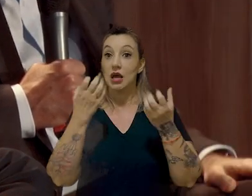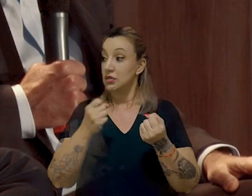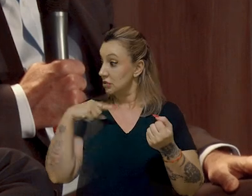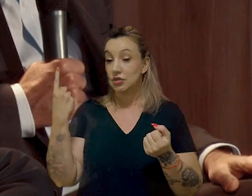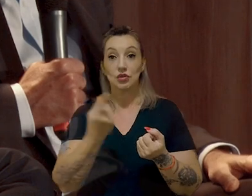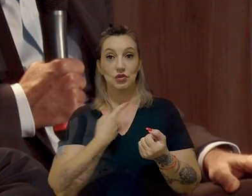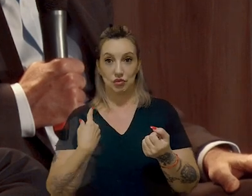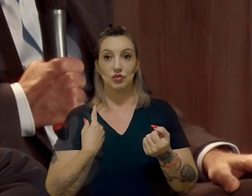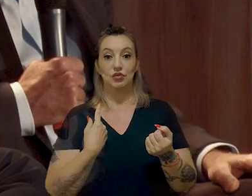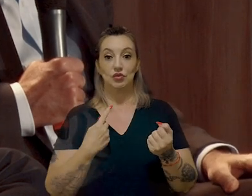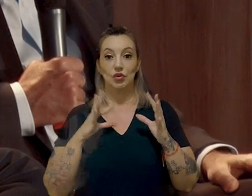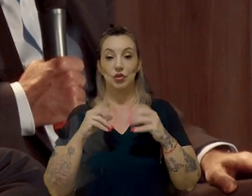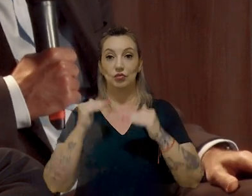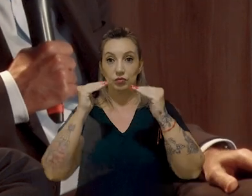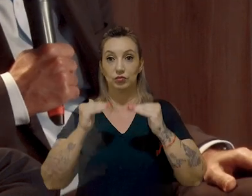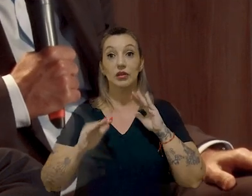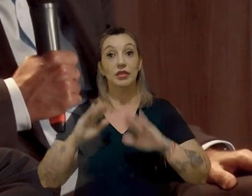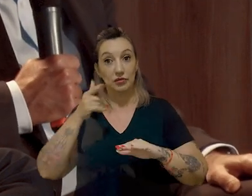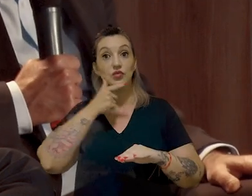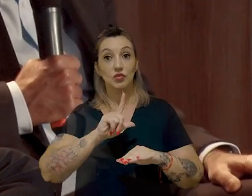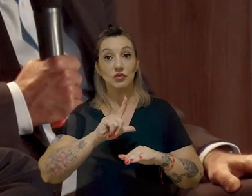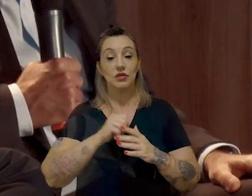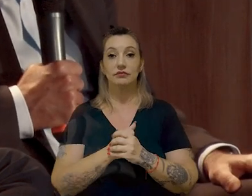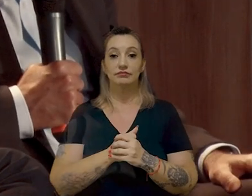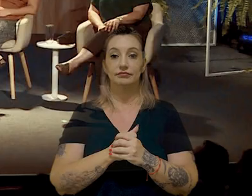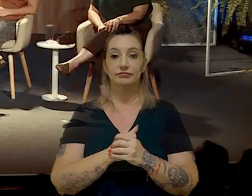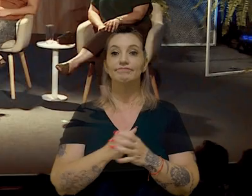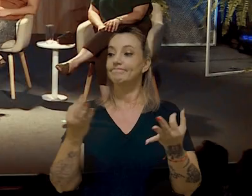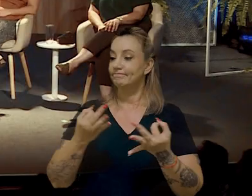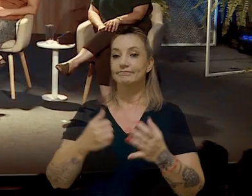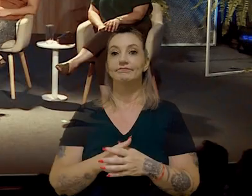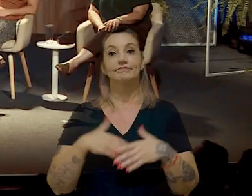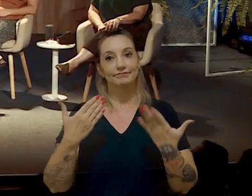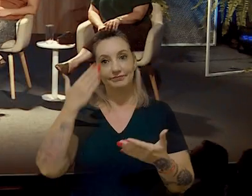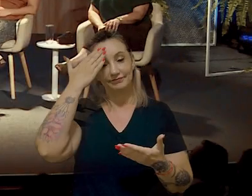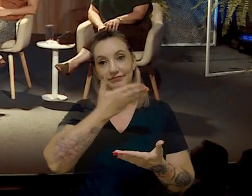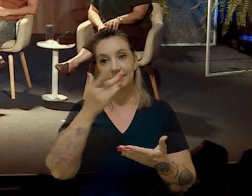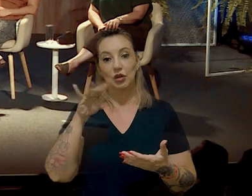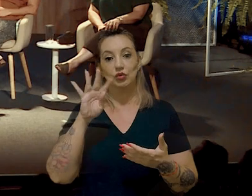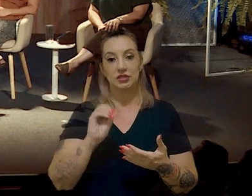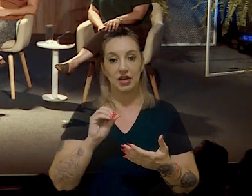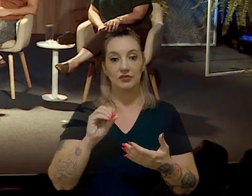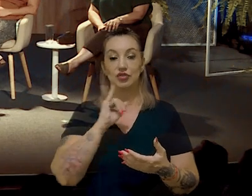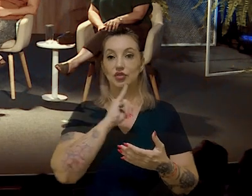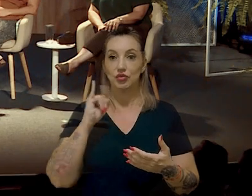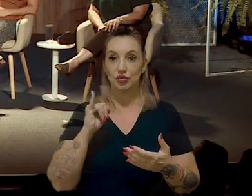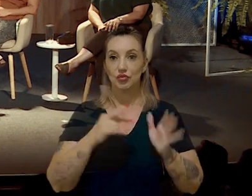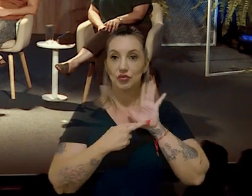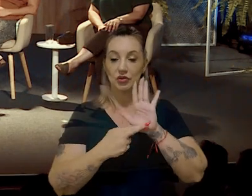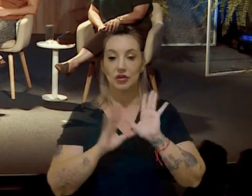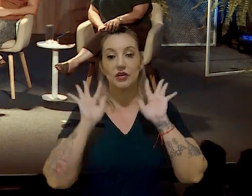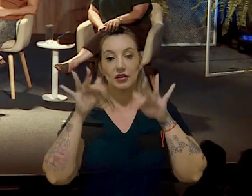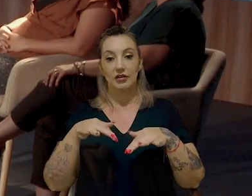para toda a cadeia, talvez a gente consiga chegar lá. Perfeito. Bom, obrigado, Gustavo. Em nome do Instituto, gente chegou